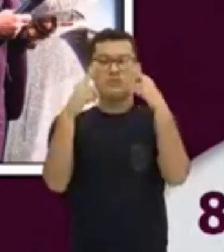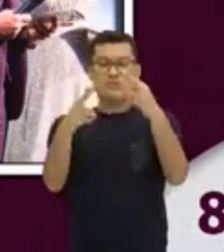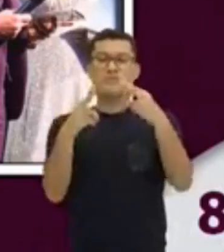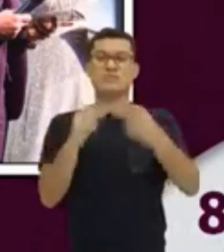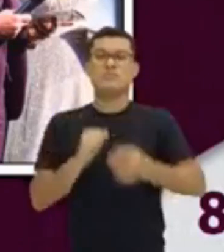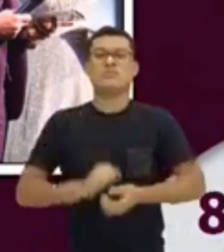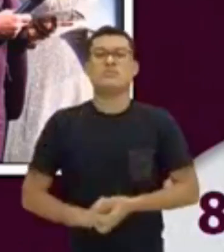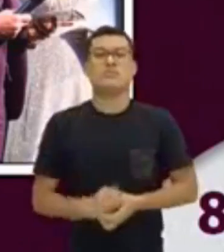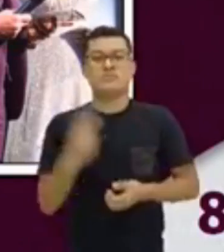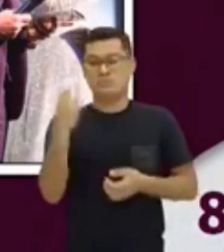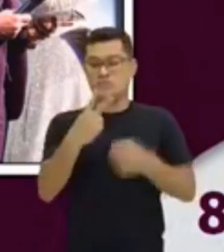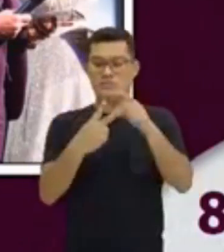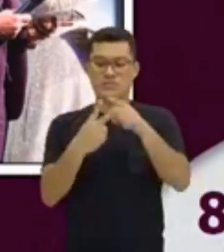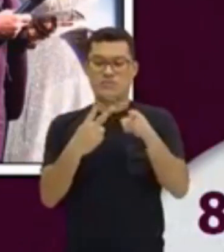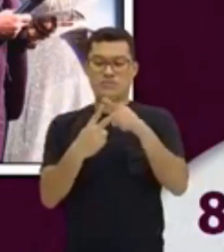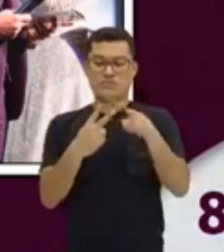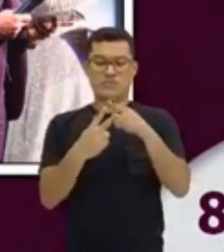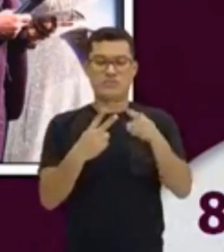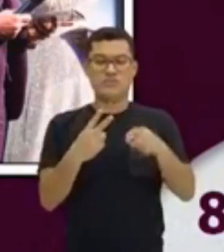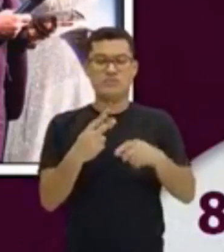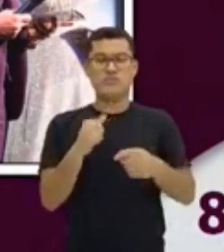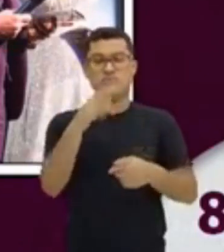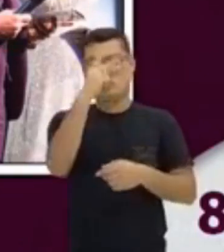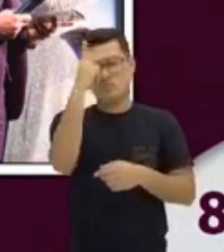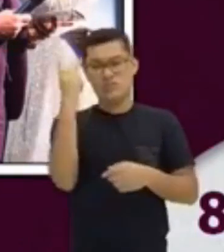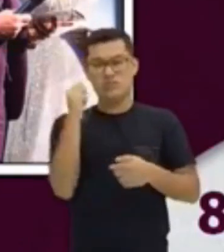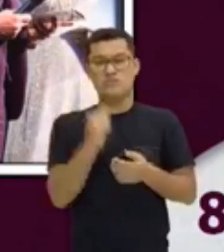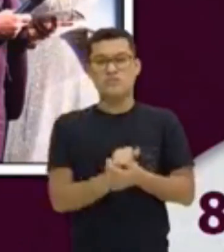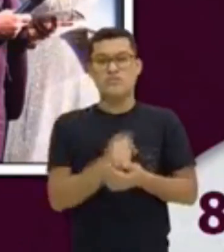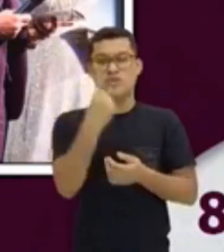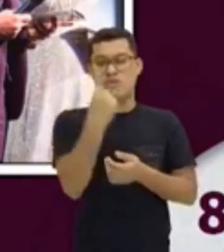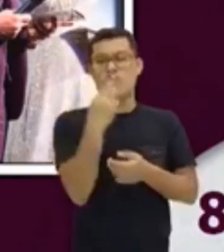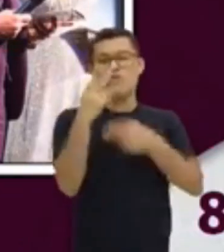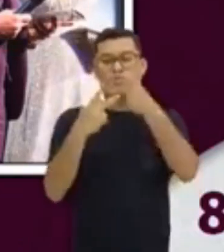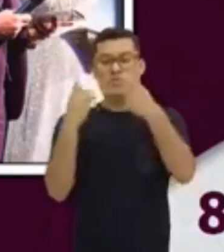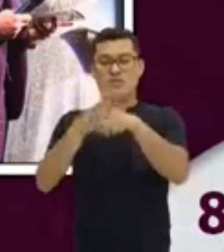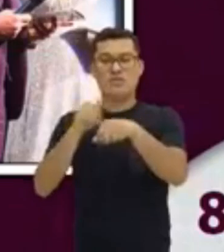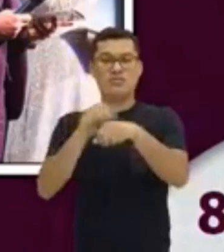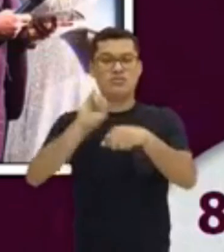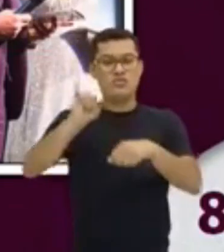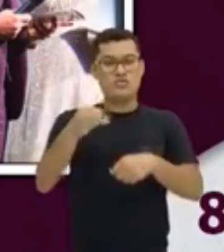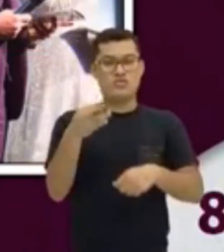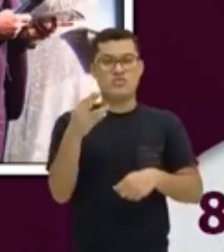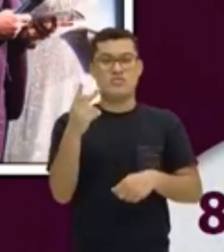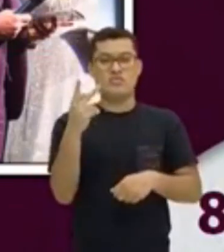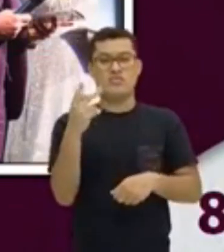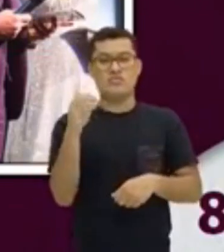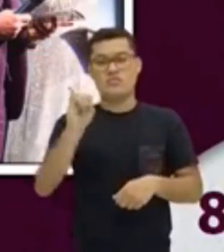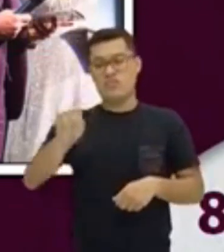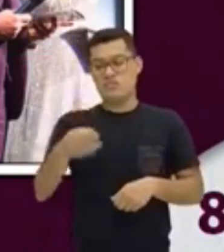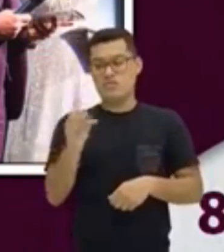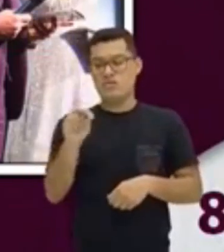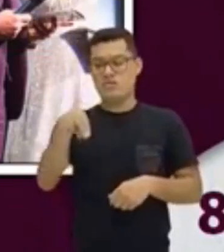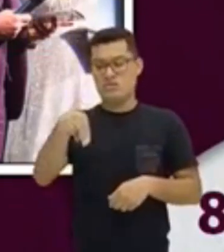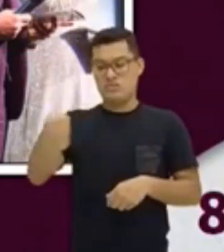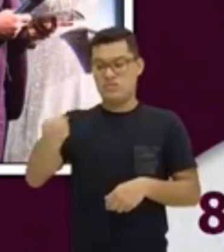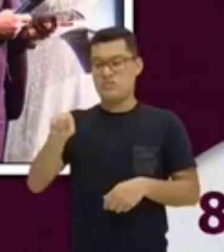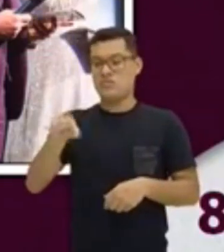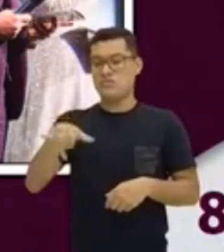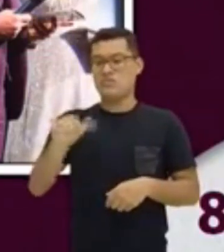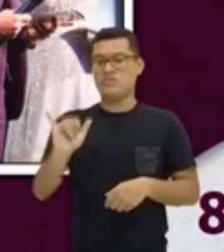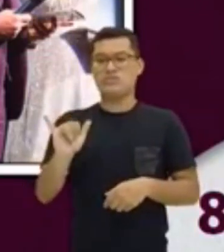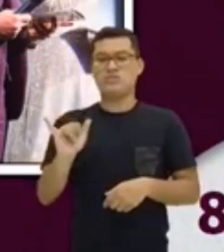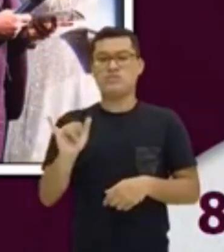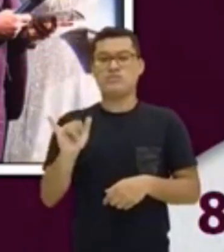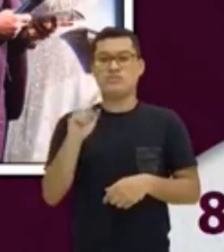dois personagens. Um fala e chama. Johnny, ele está apontando. Se vocês